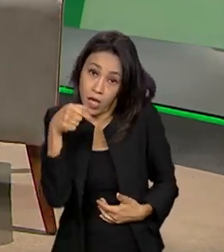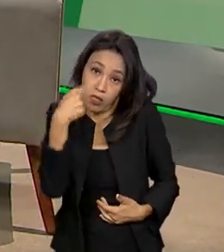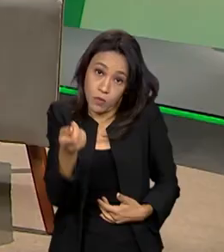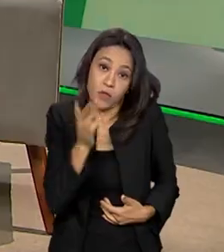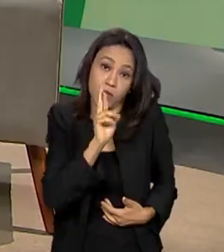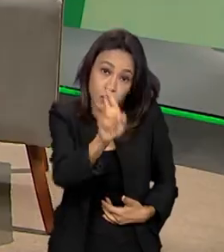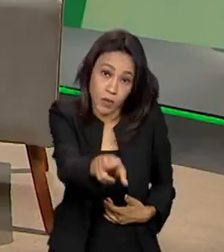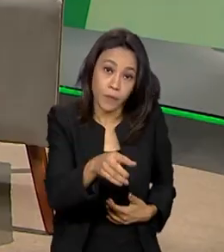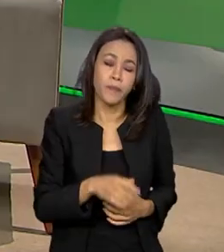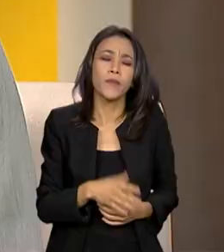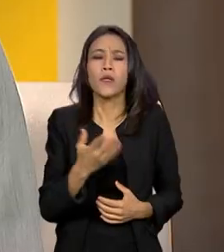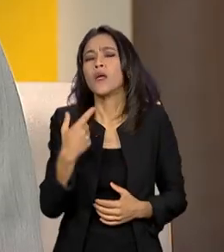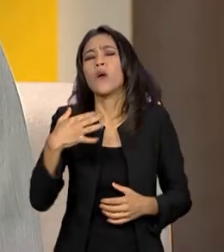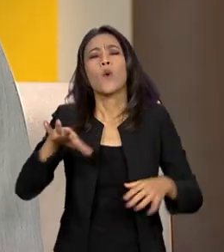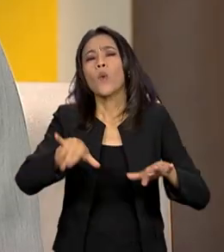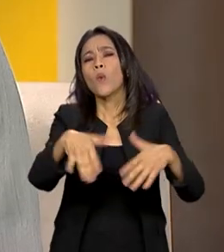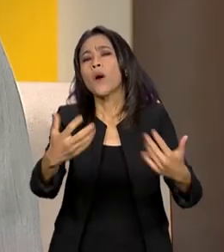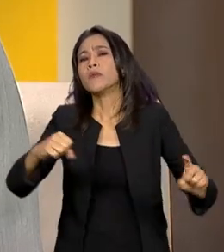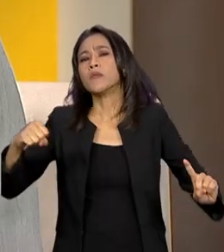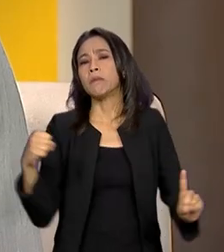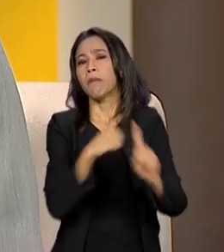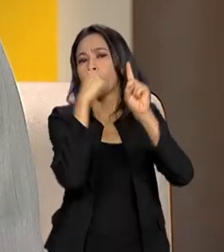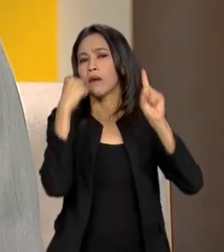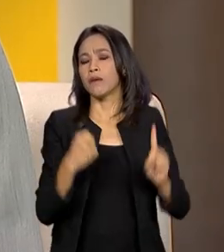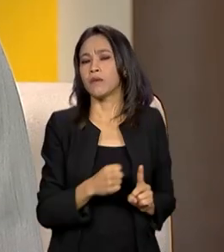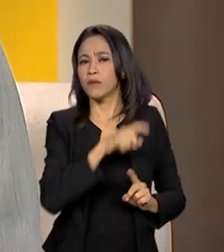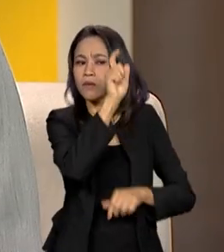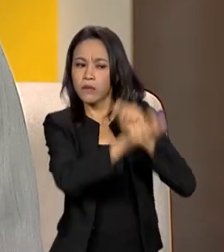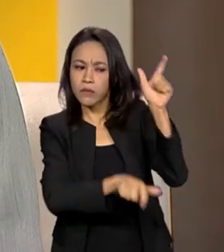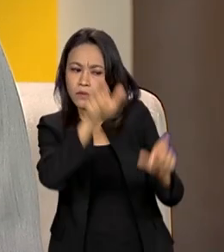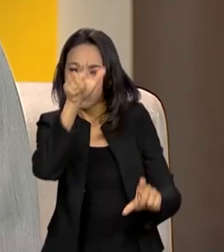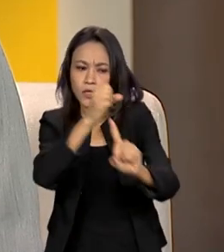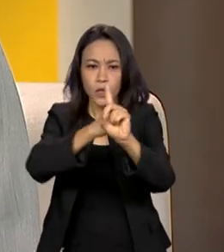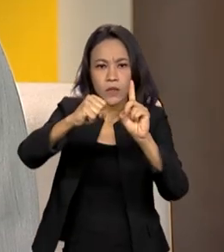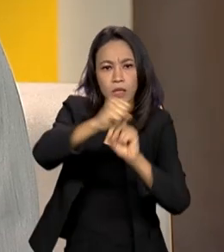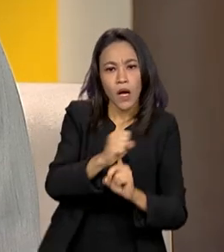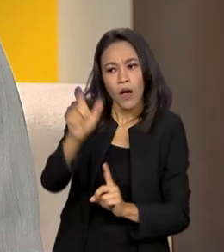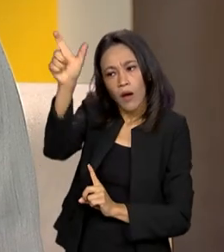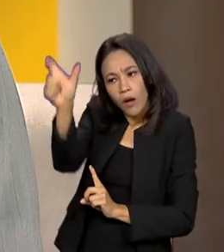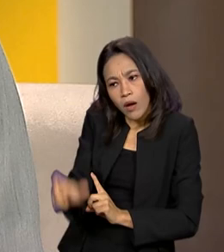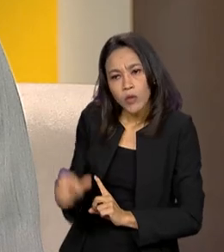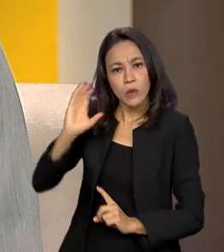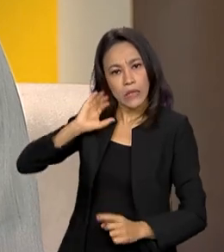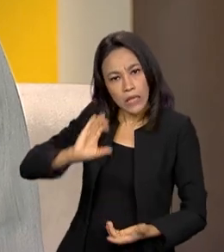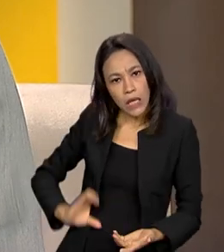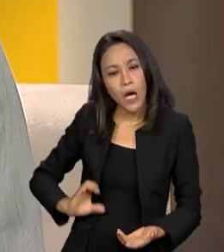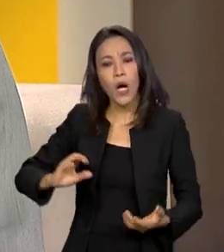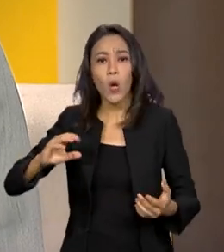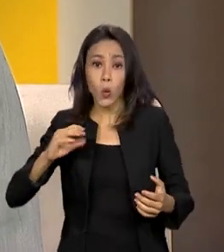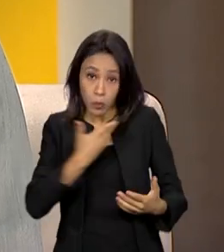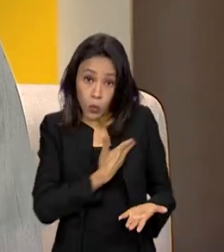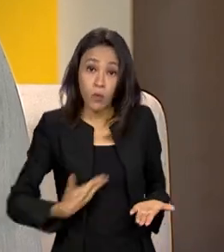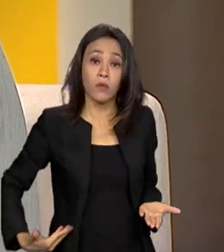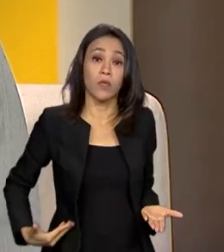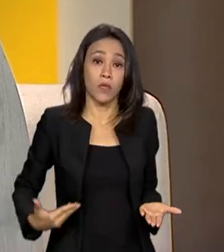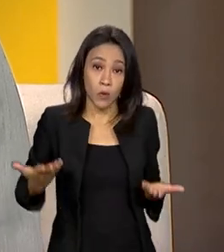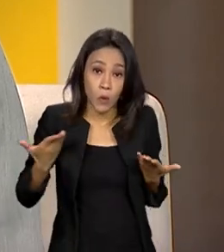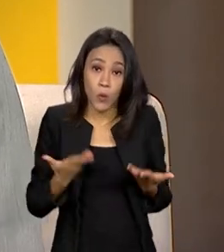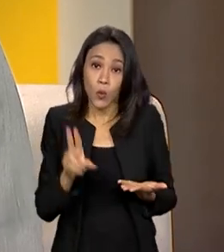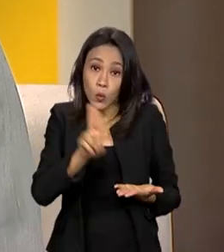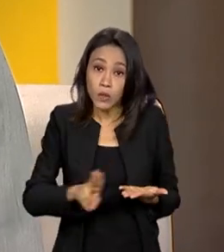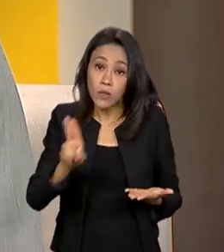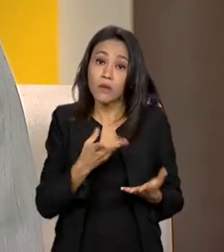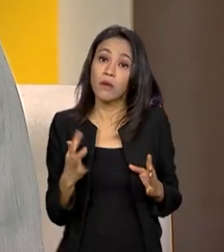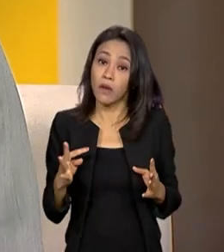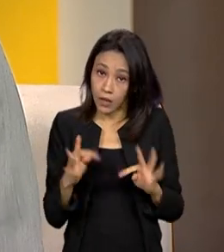Quais são os impactos para o cidadão e para a sociedade e para o Estado com essa digitalização dos